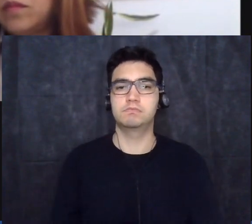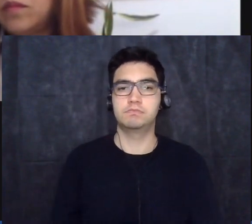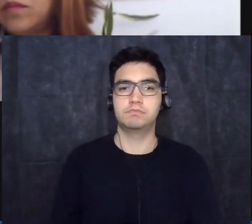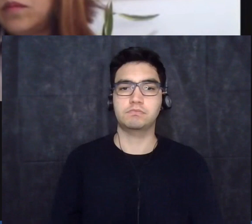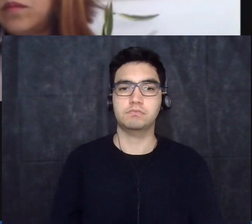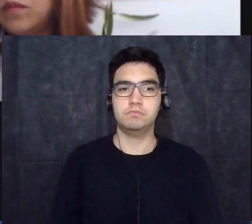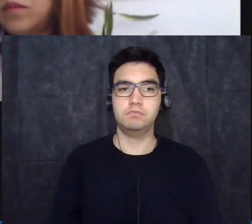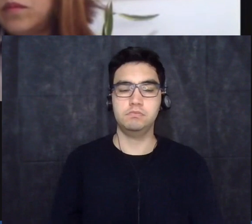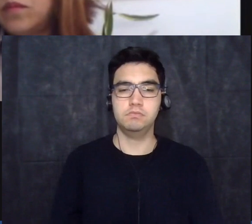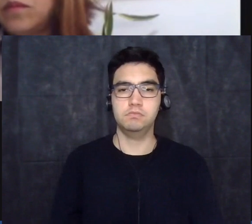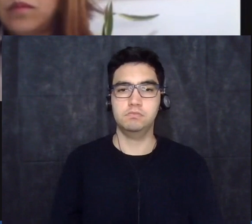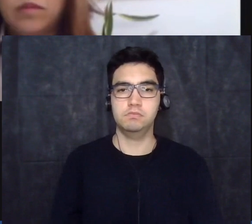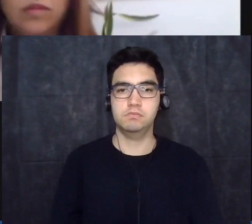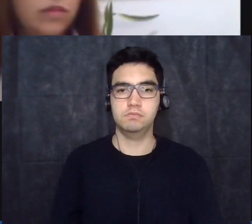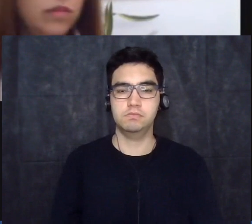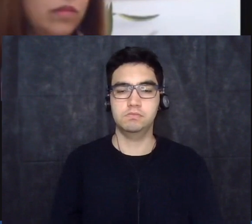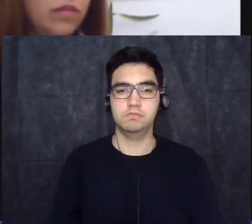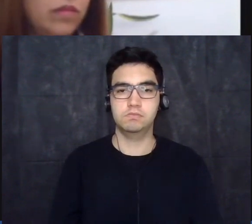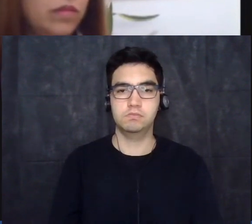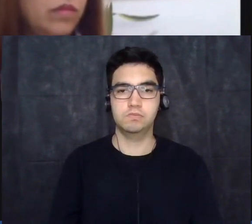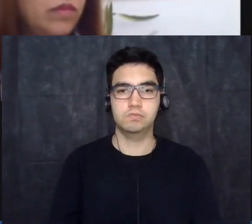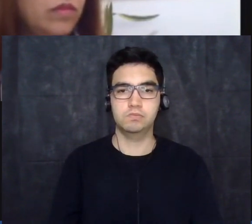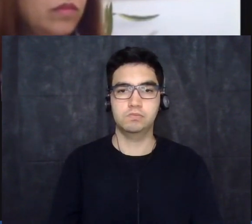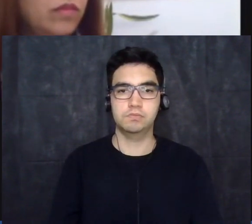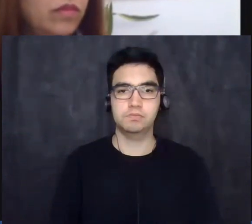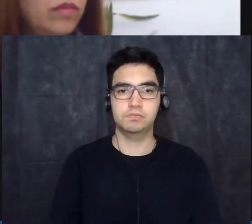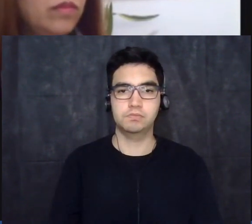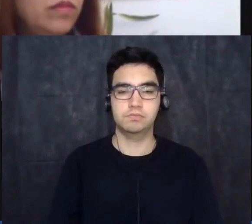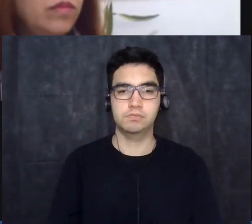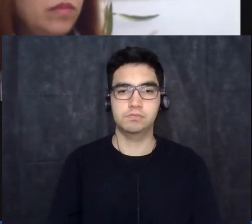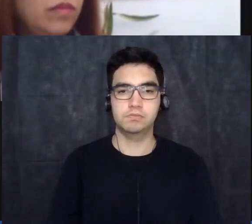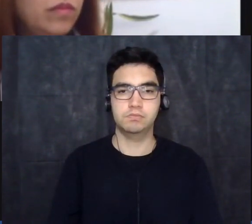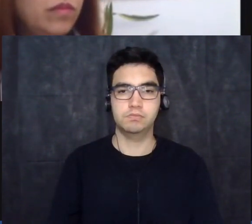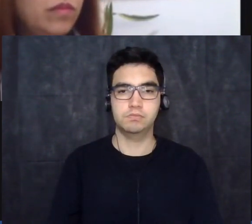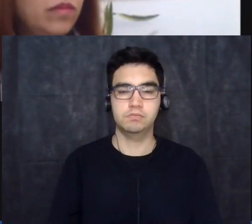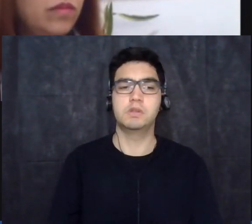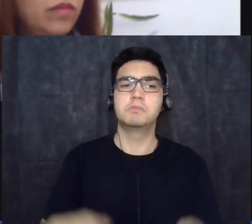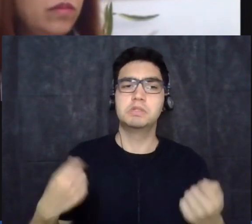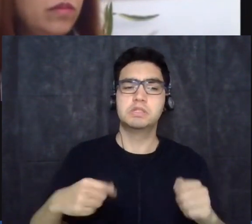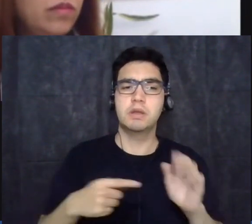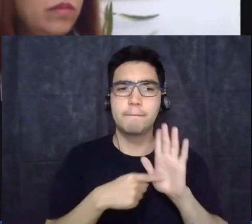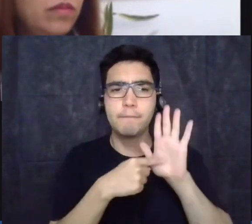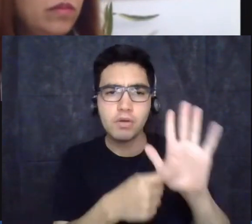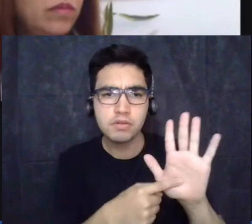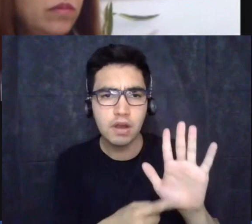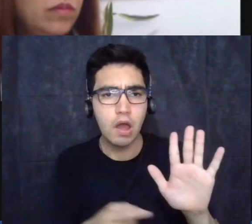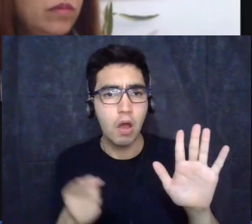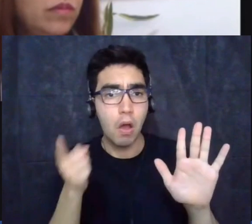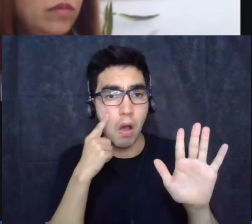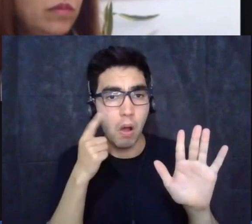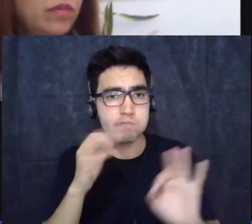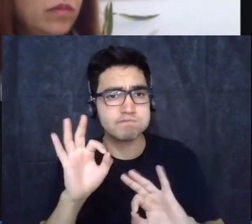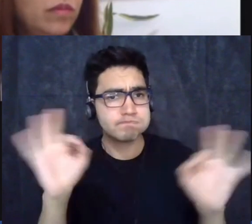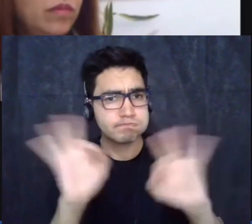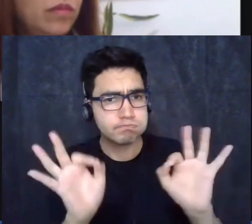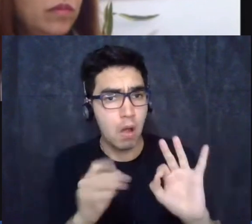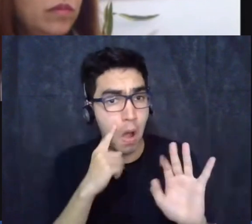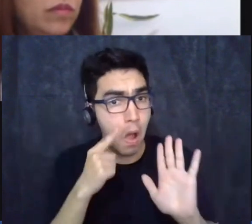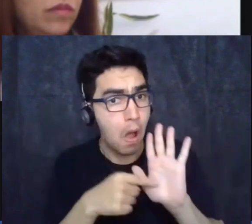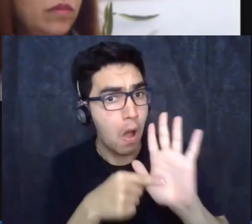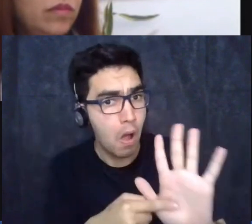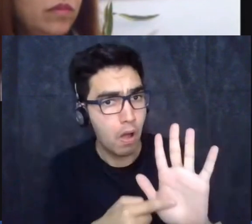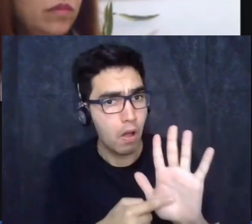horror dela para que o aluno tenha uma visão